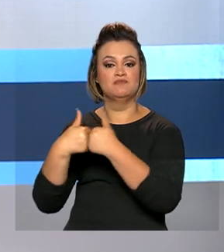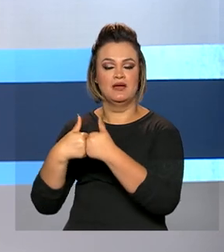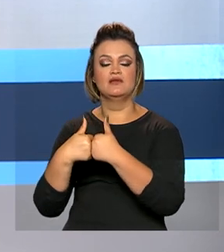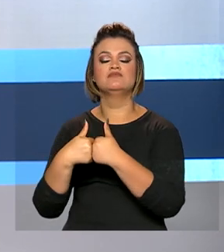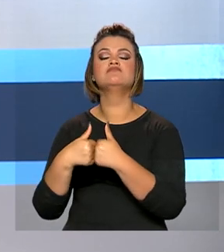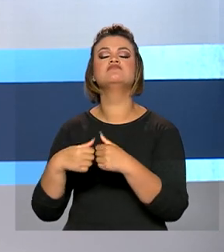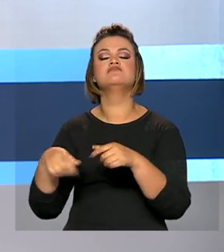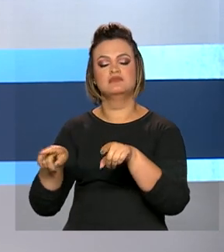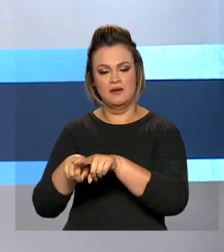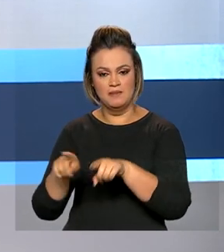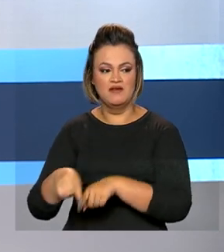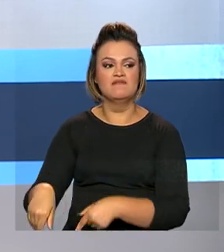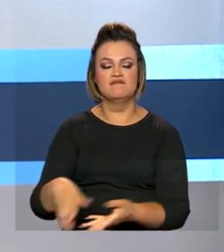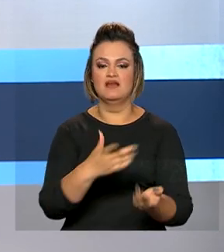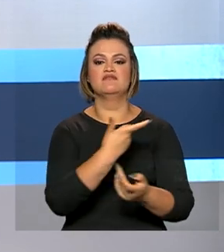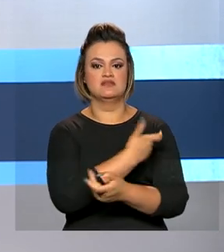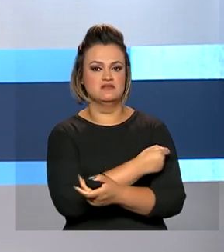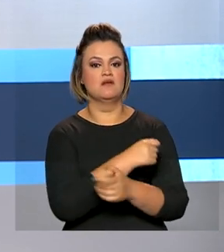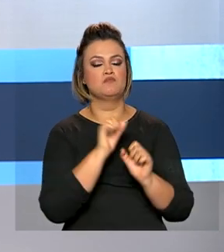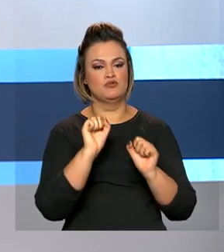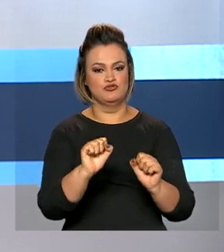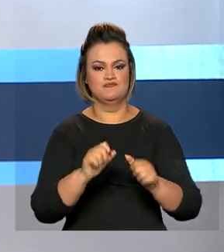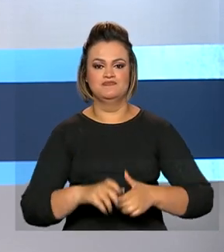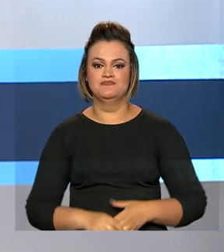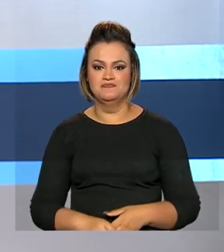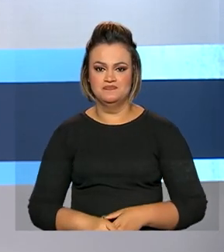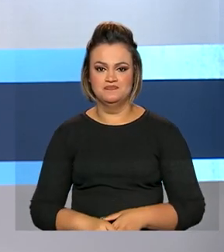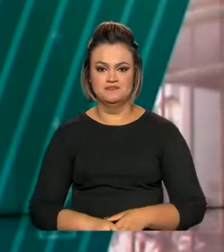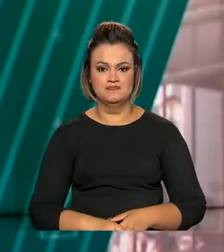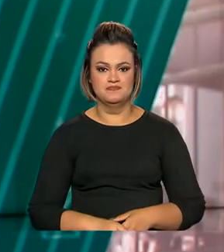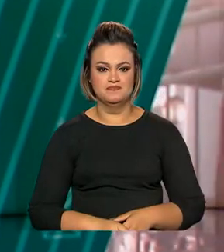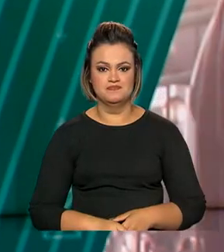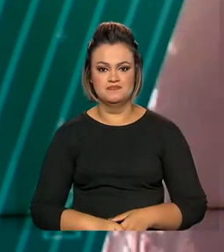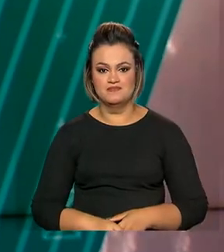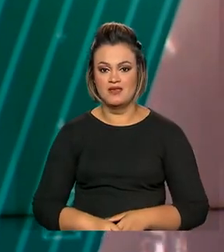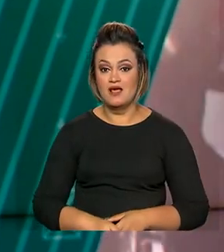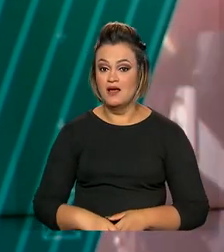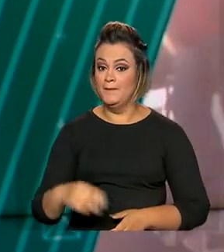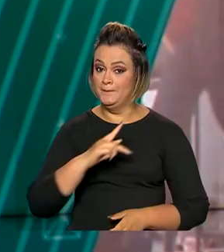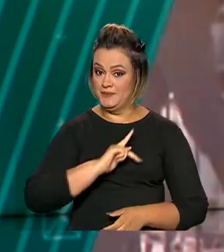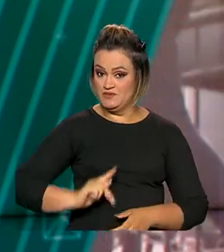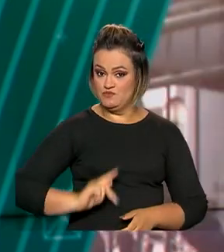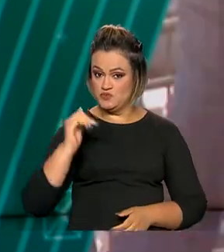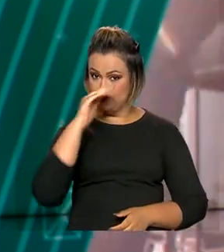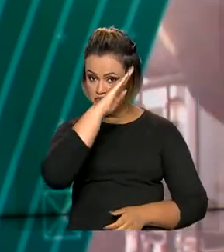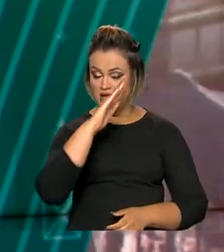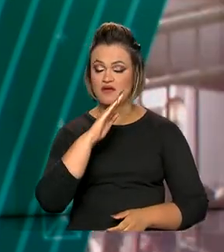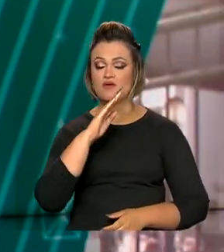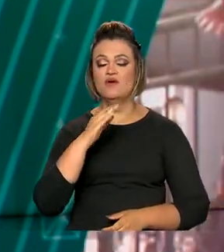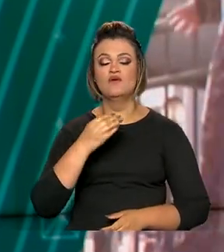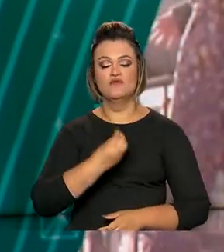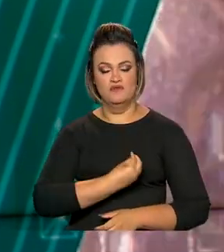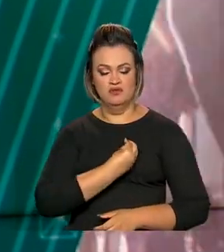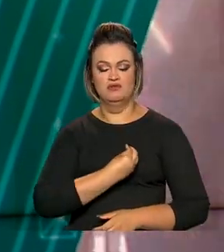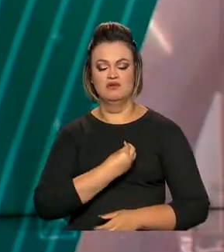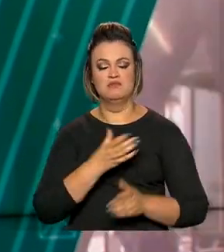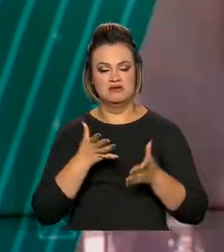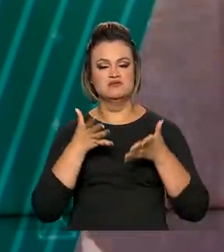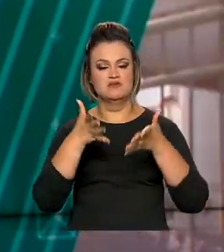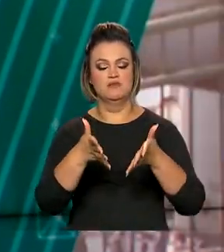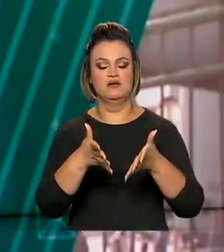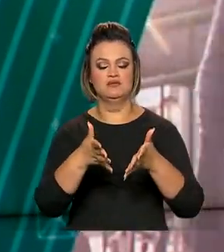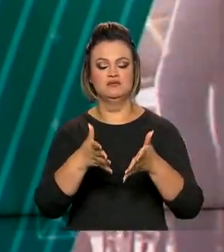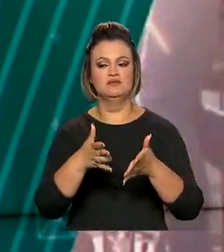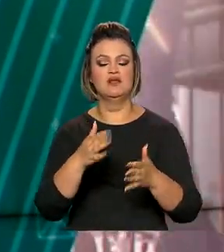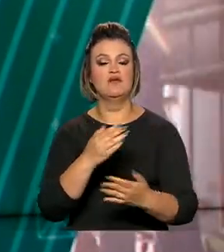também foram convidados a aderir ao plano de ação. O presidente Jair Bolsonaro vai participar do funeral da